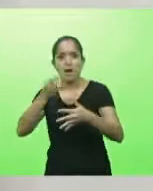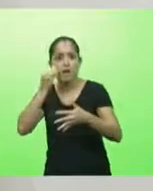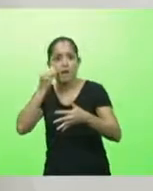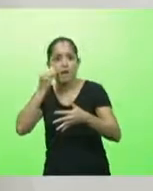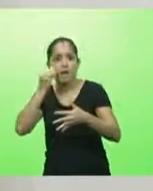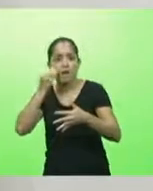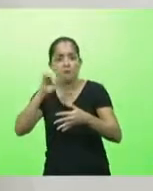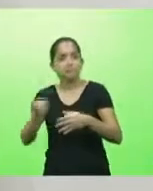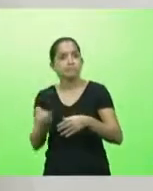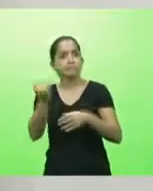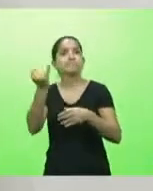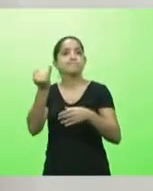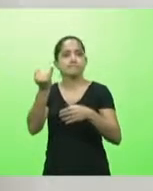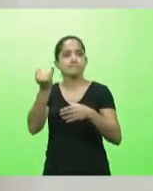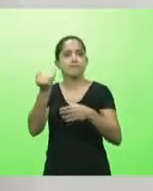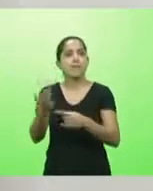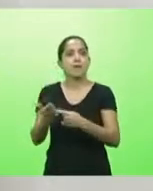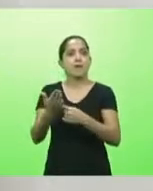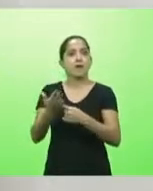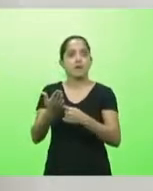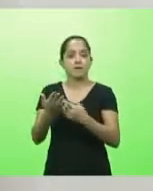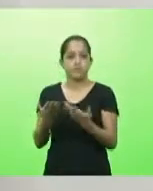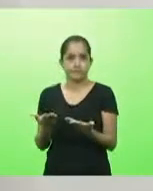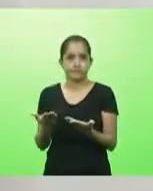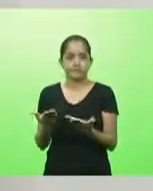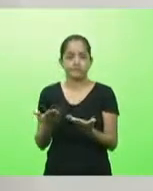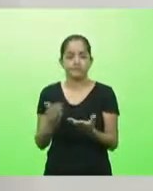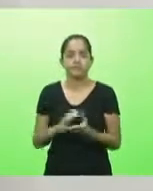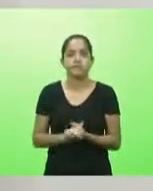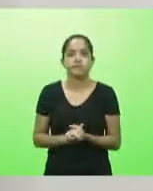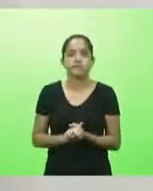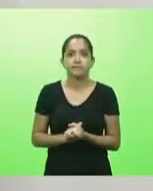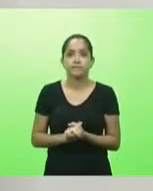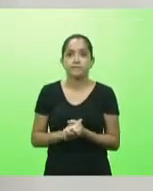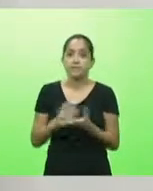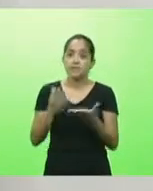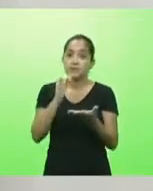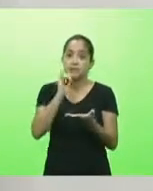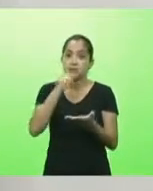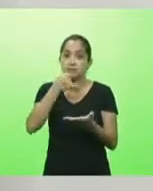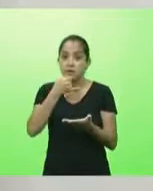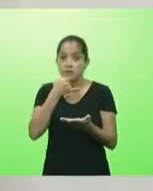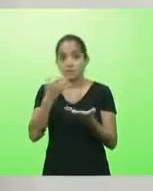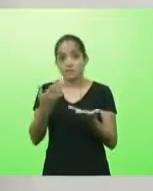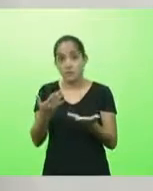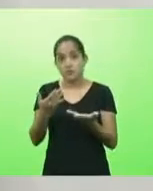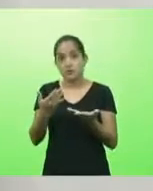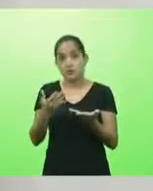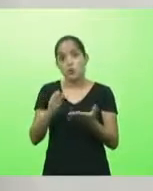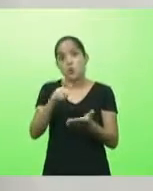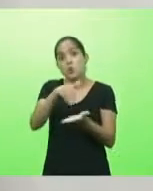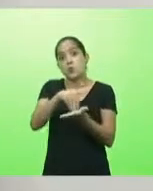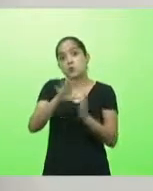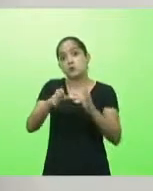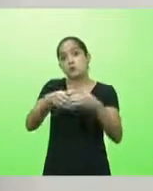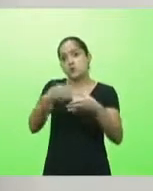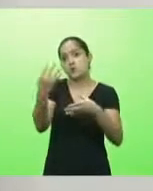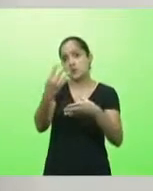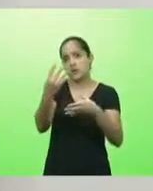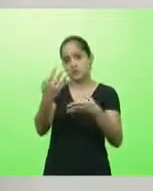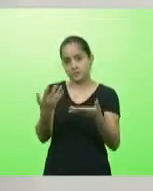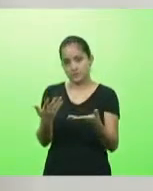benefício do caos instaurado. E, infelizmente, temos também o último, que é o quarto grupo,